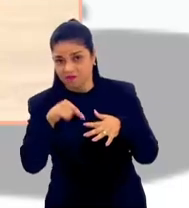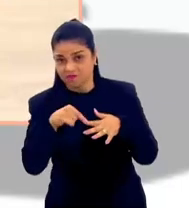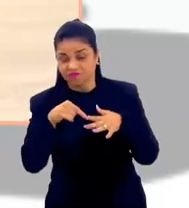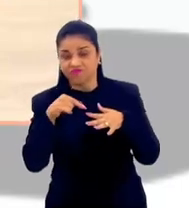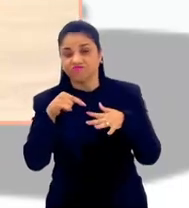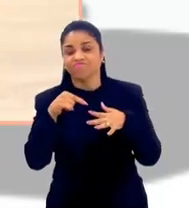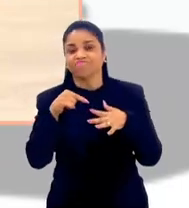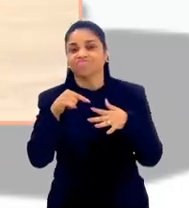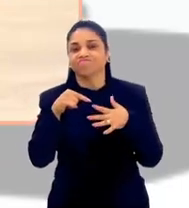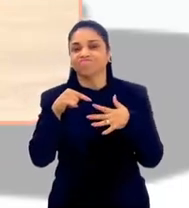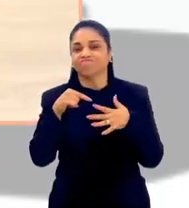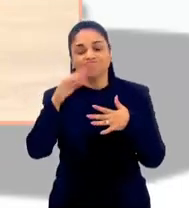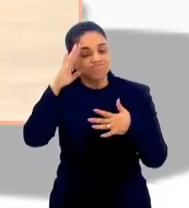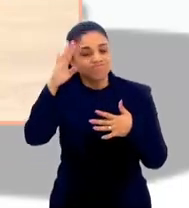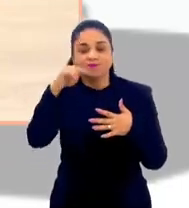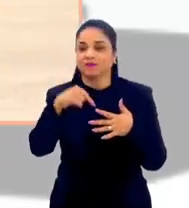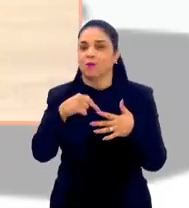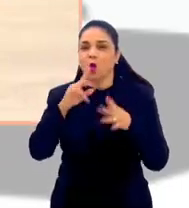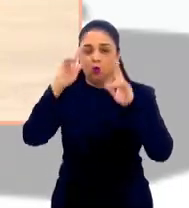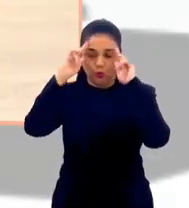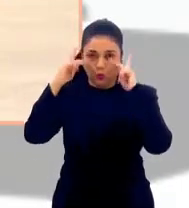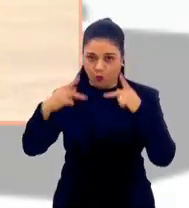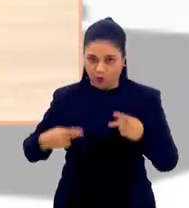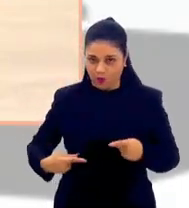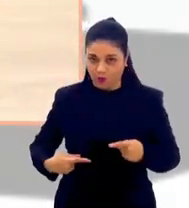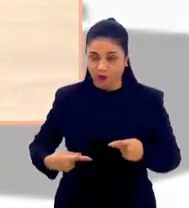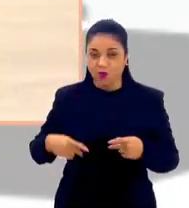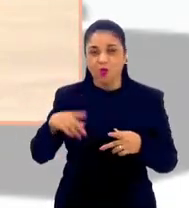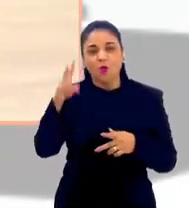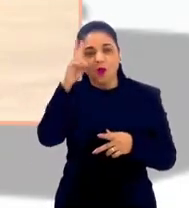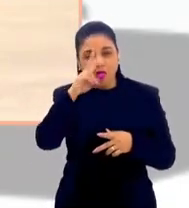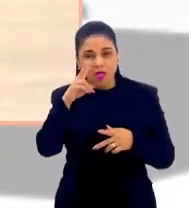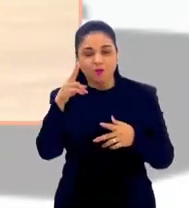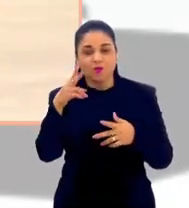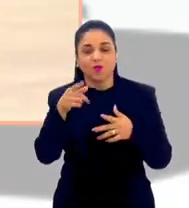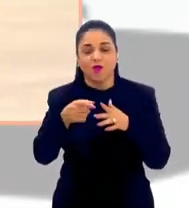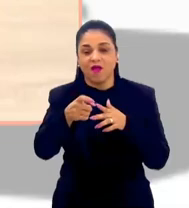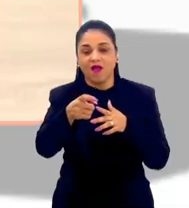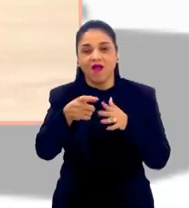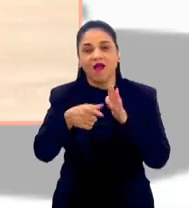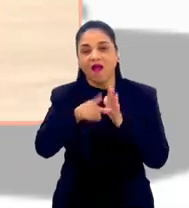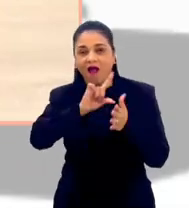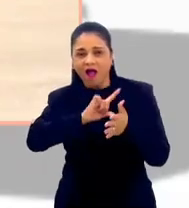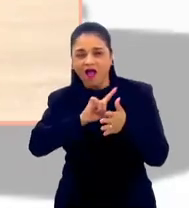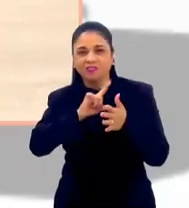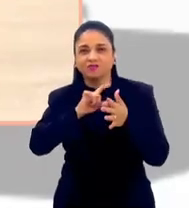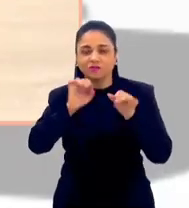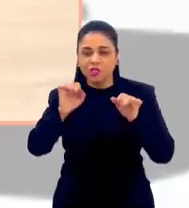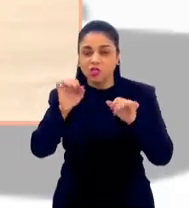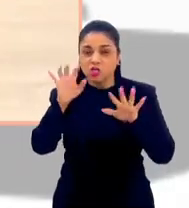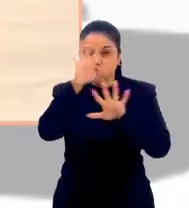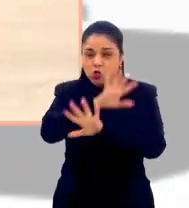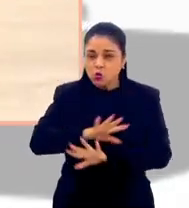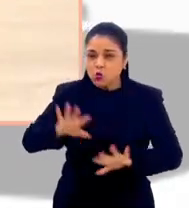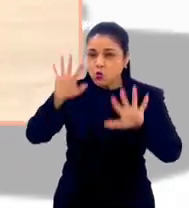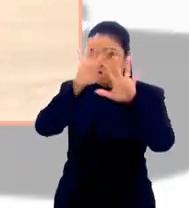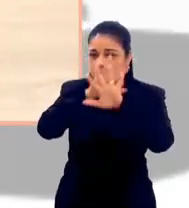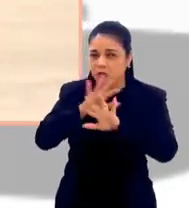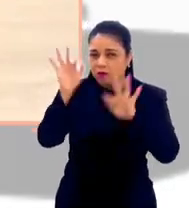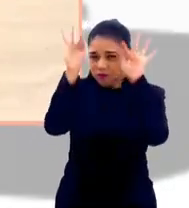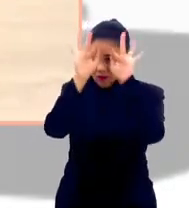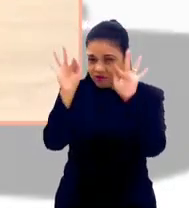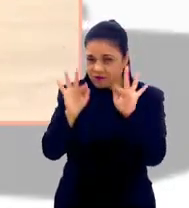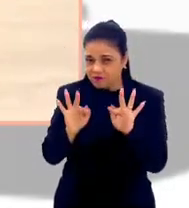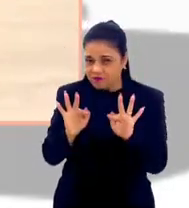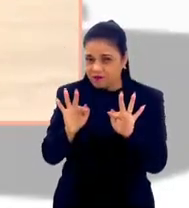ponto da vida humana, né? Então, eu lembro que no primeiro bloco você havia se referido à ilusão da felicidade. A gente até reservou